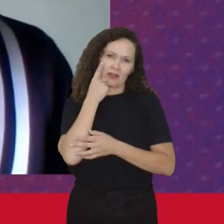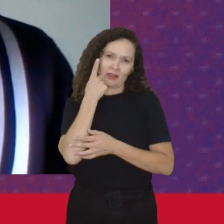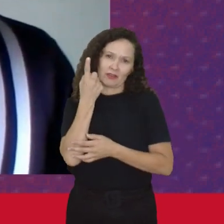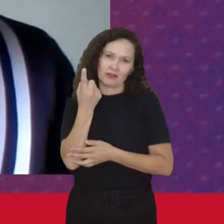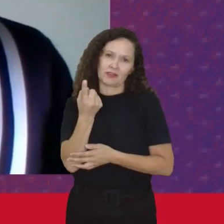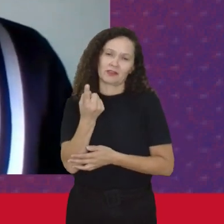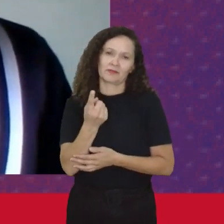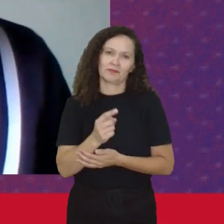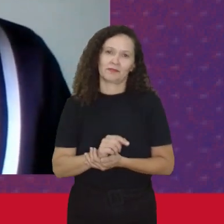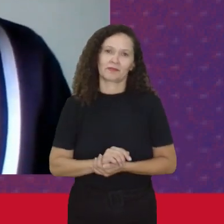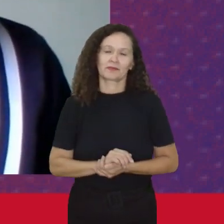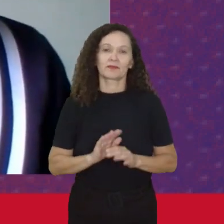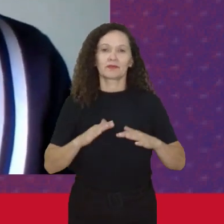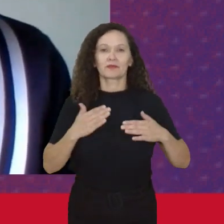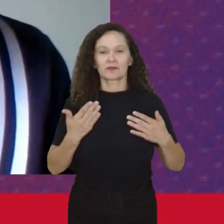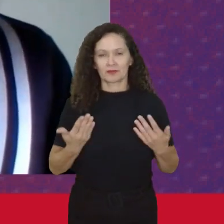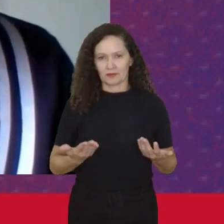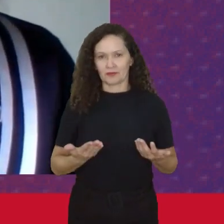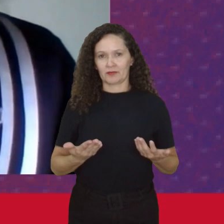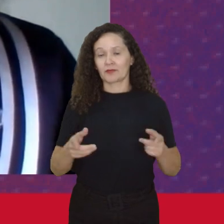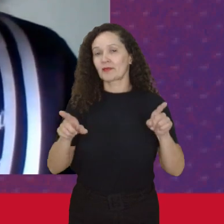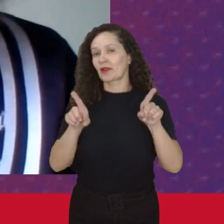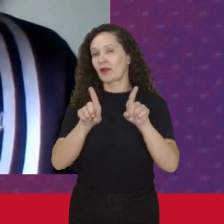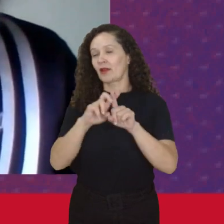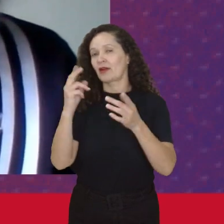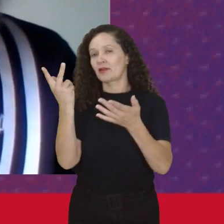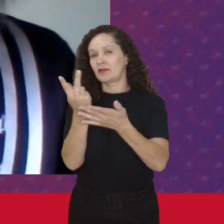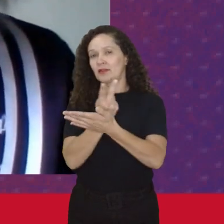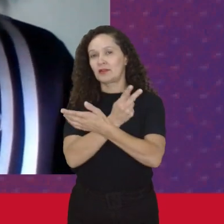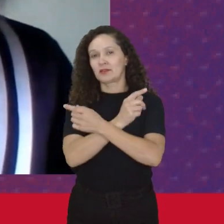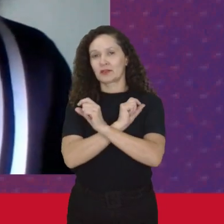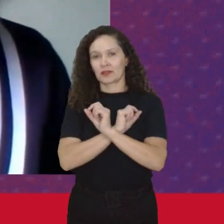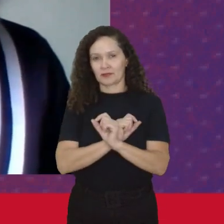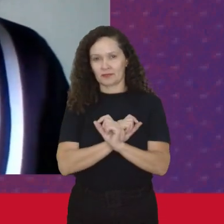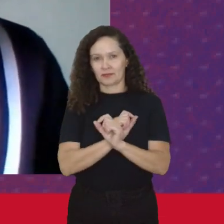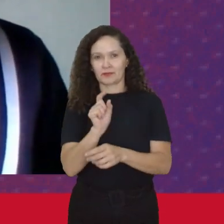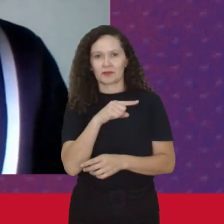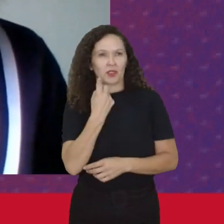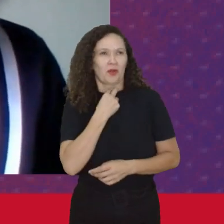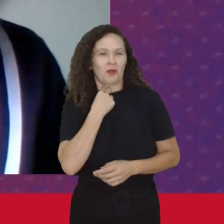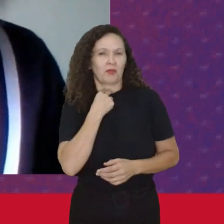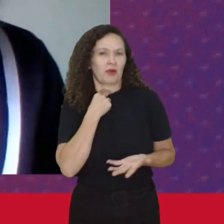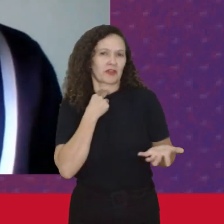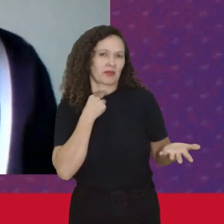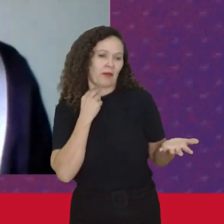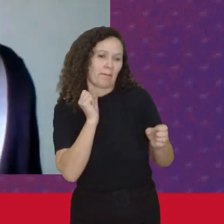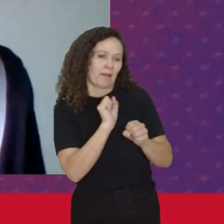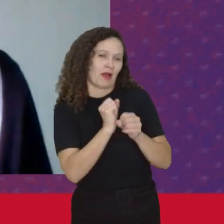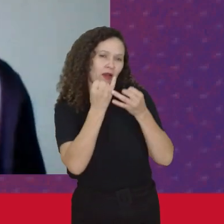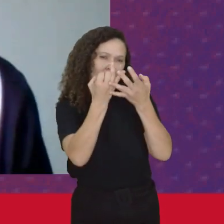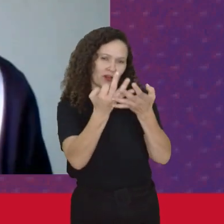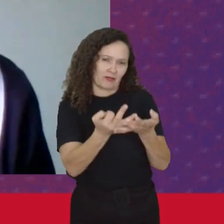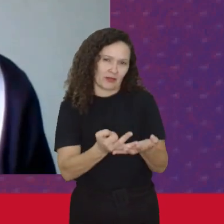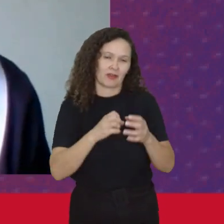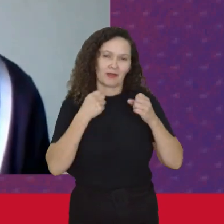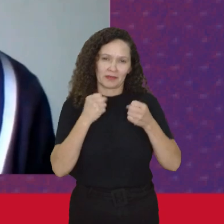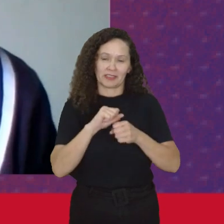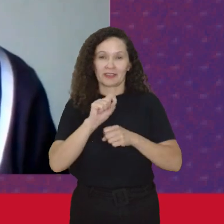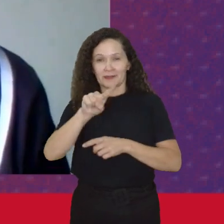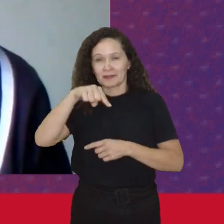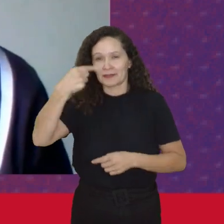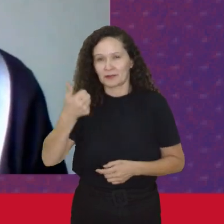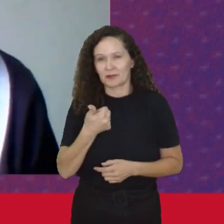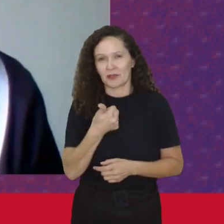E aí Também A gente não pode Deixar de dizer Que nos anos 60